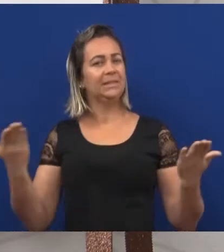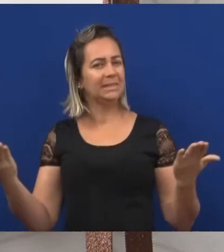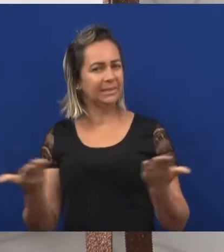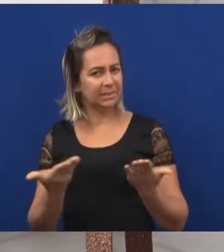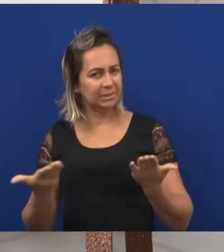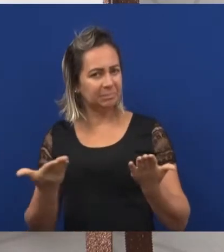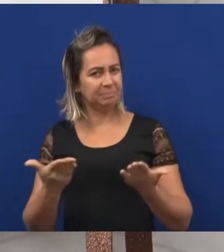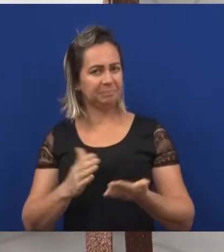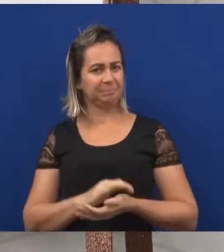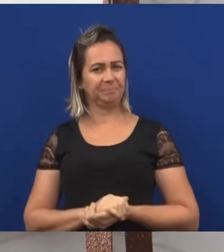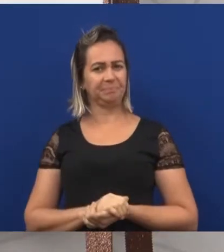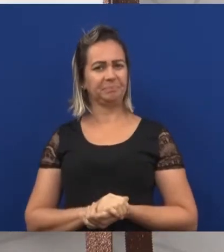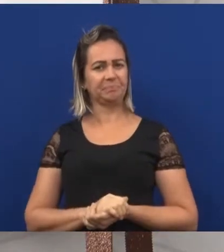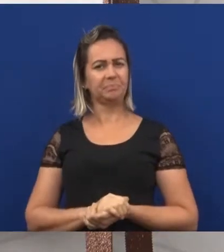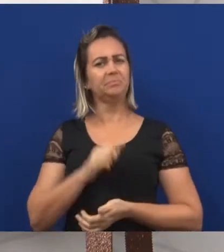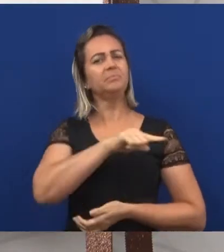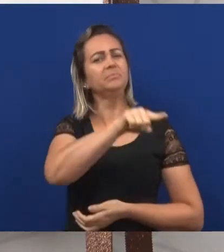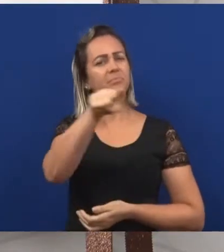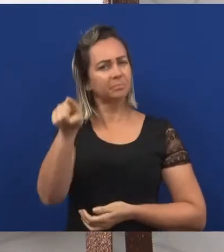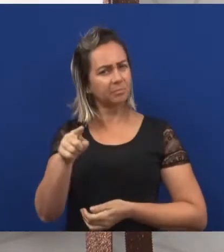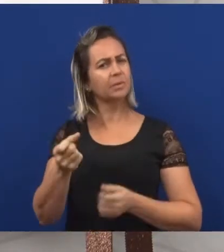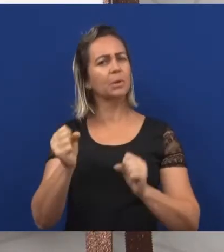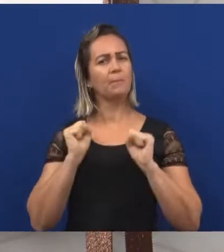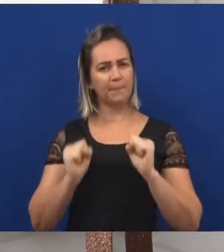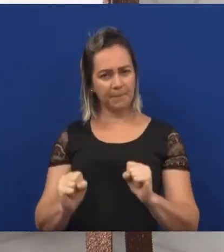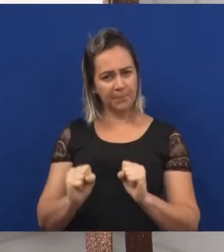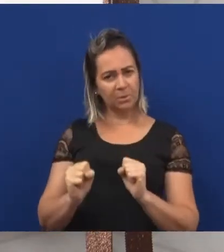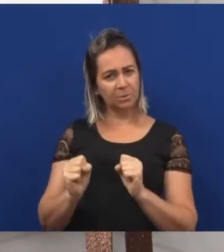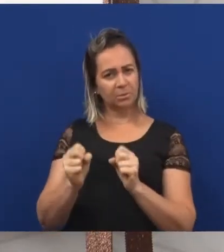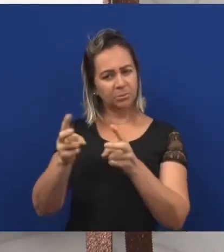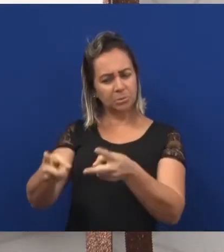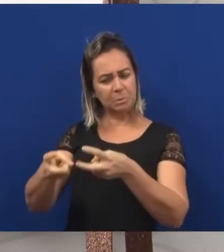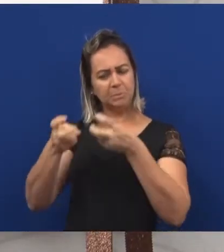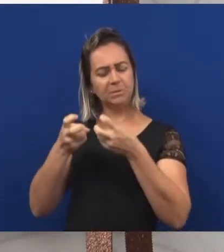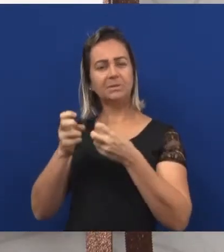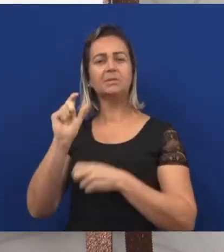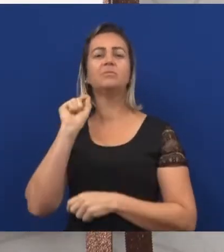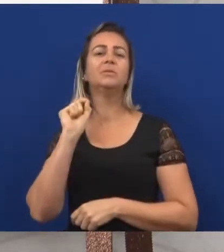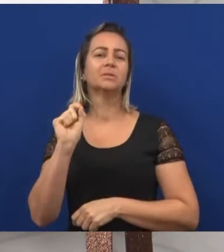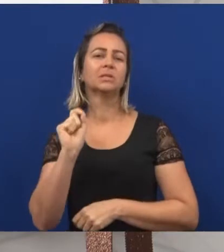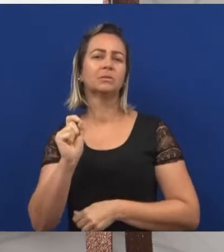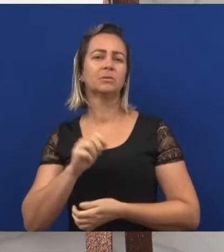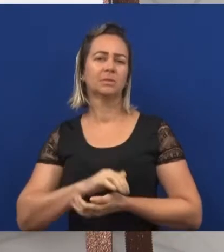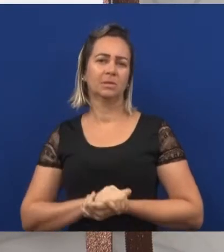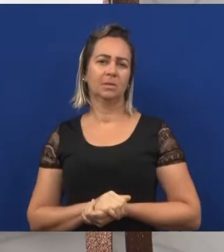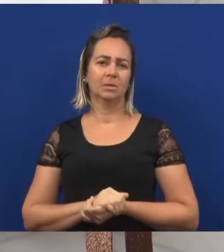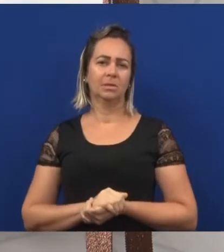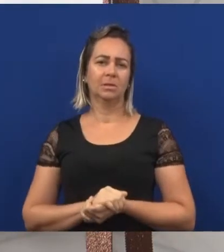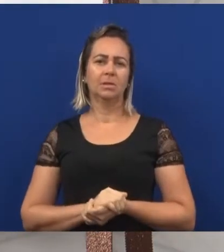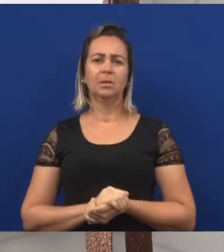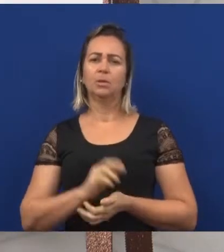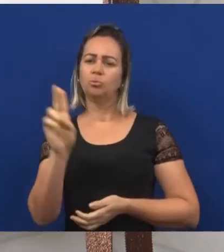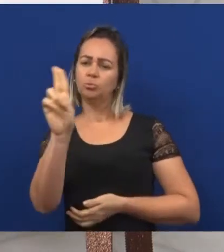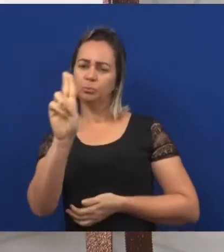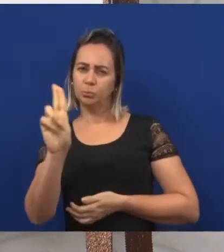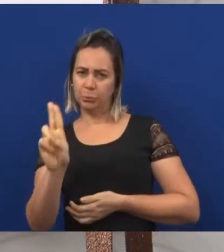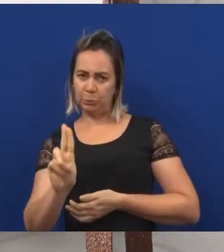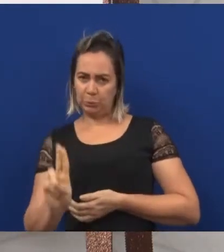Então, vocês podem observar também que, nessa lista, ele colocou os nomes